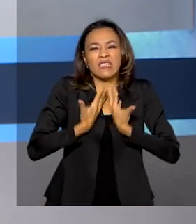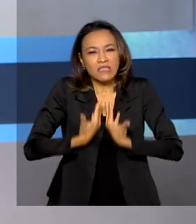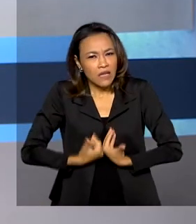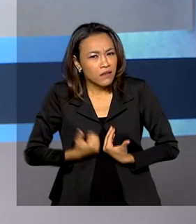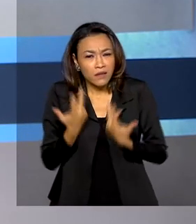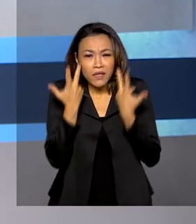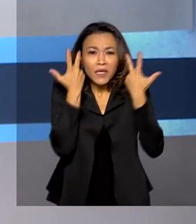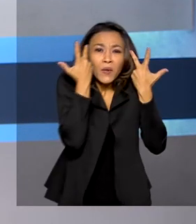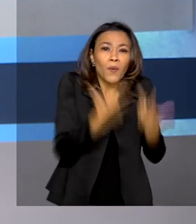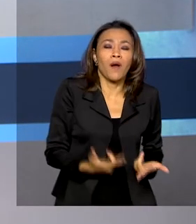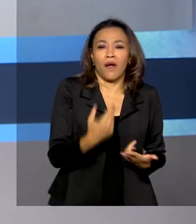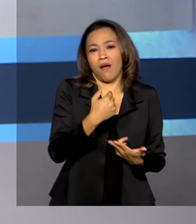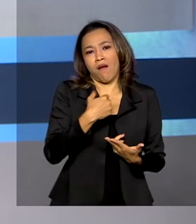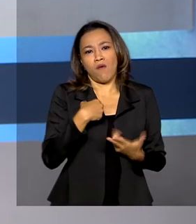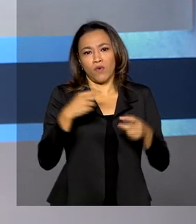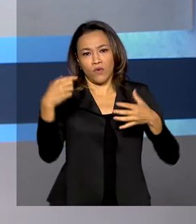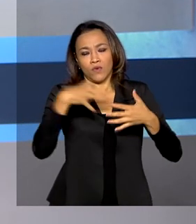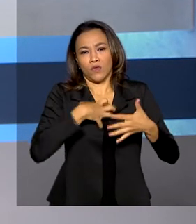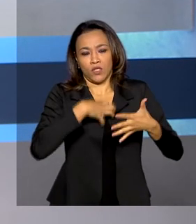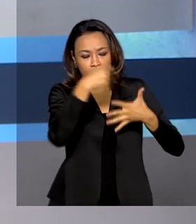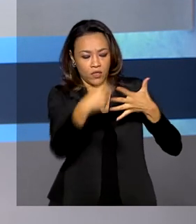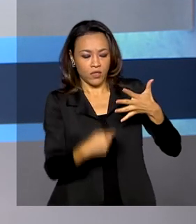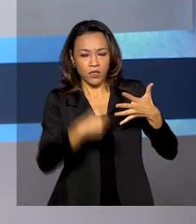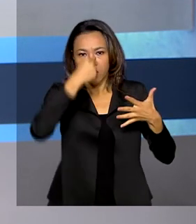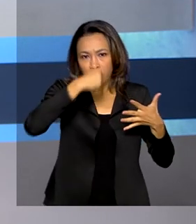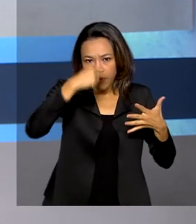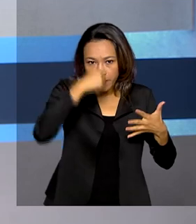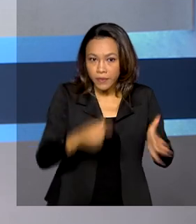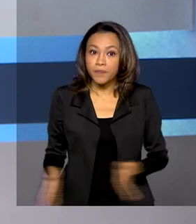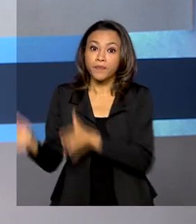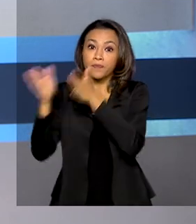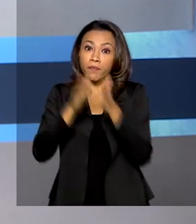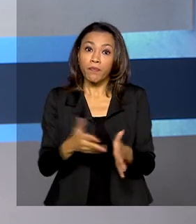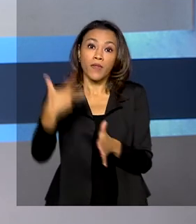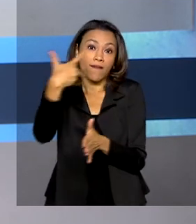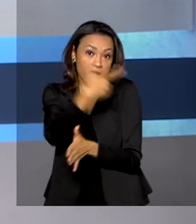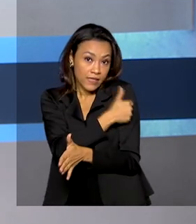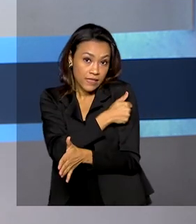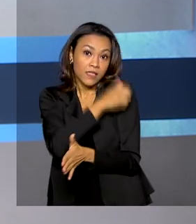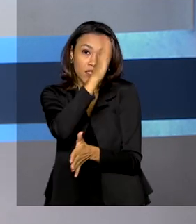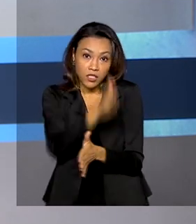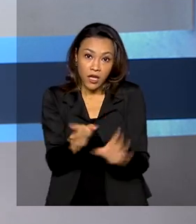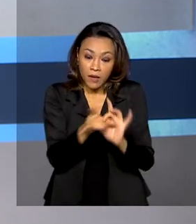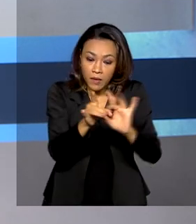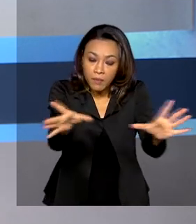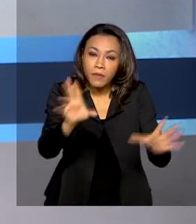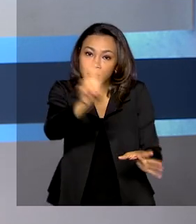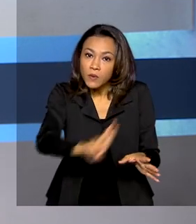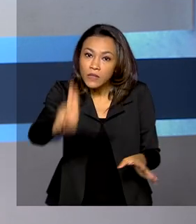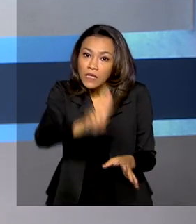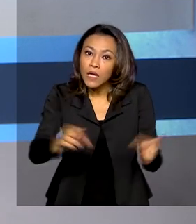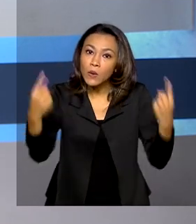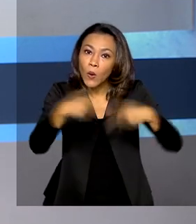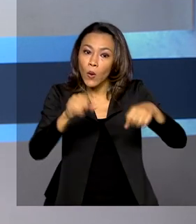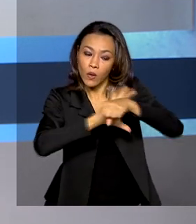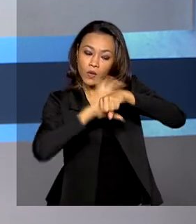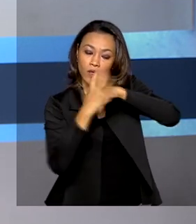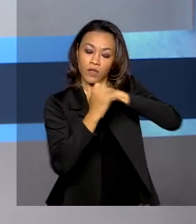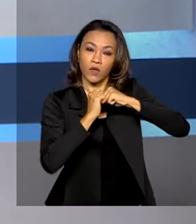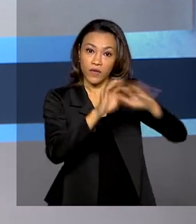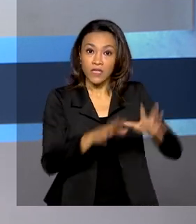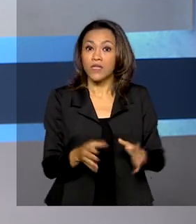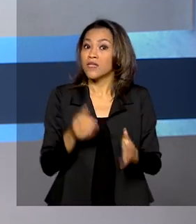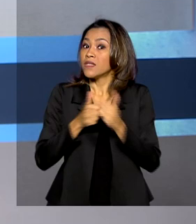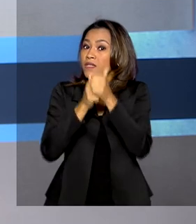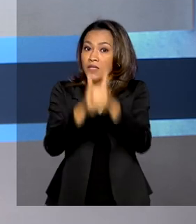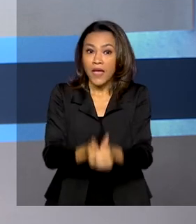Segundo a agência, o monitoramento de vacinas autorizadas para uso emergencial contra a Covid-19 segue o mesmo protocolo dos